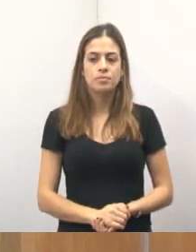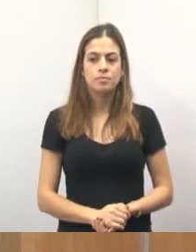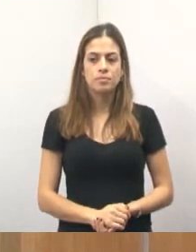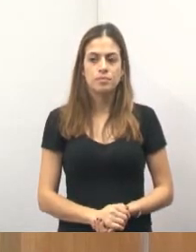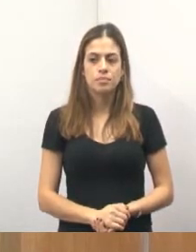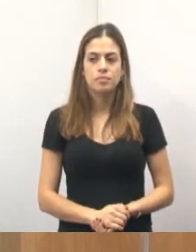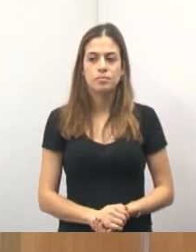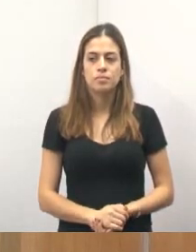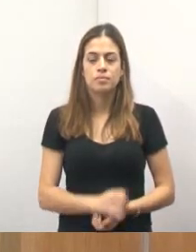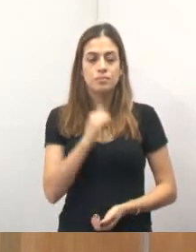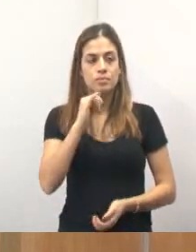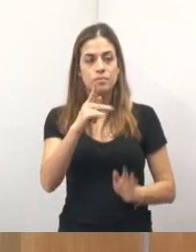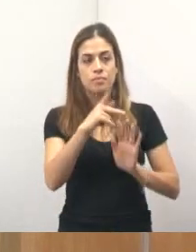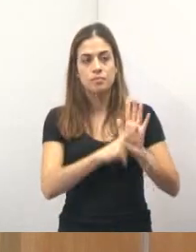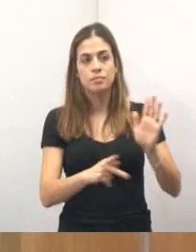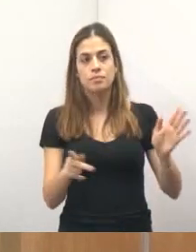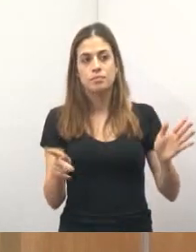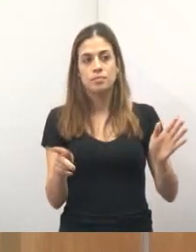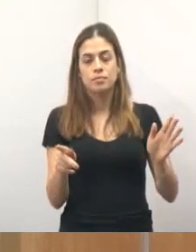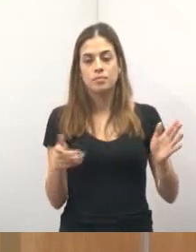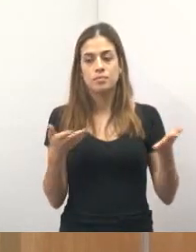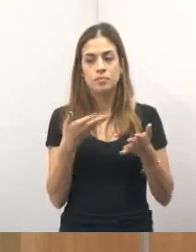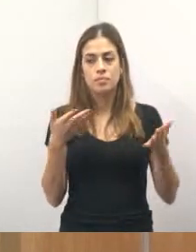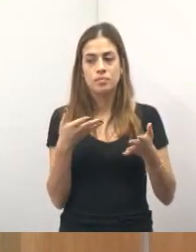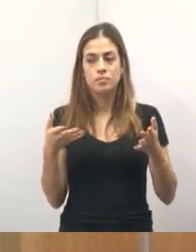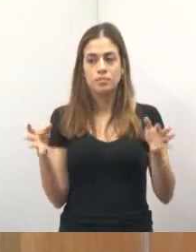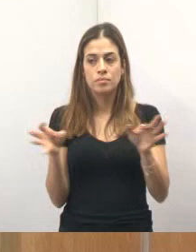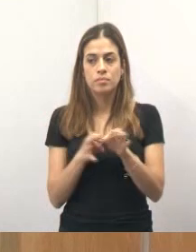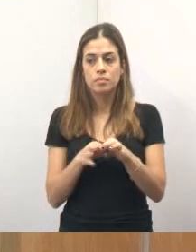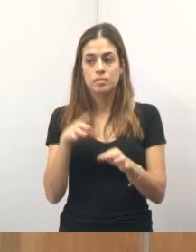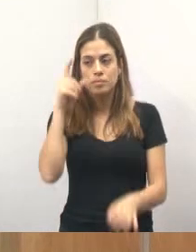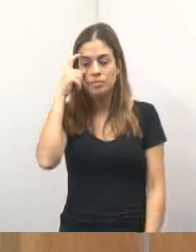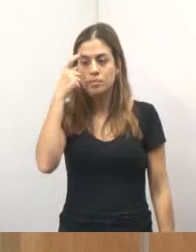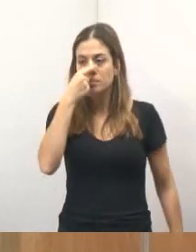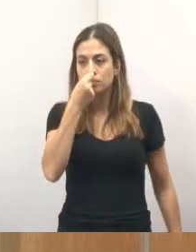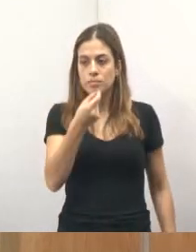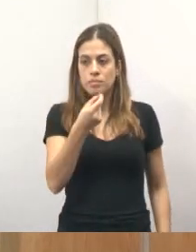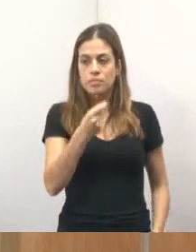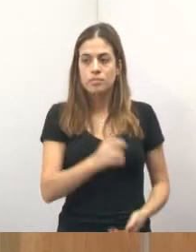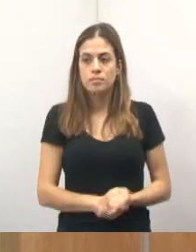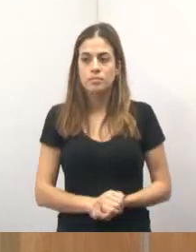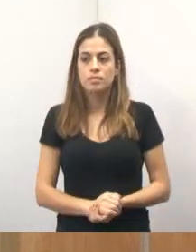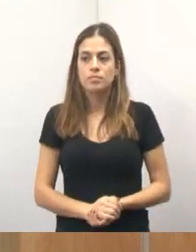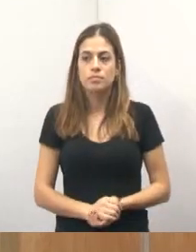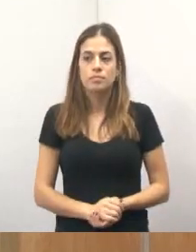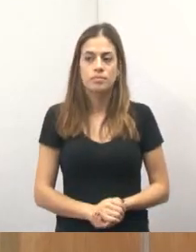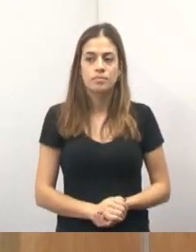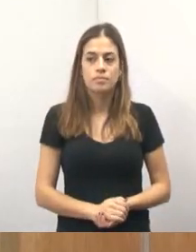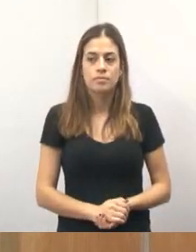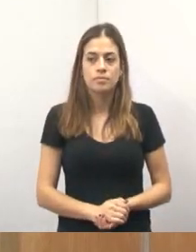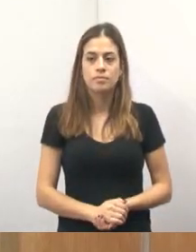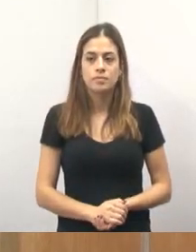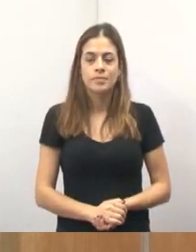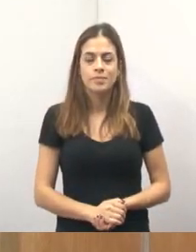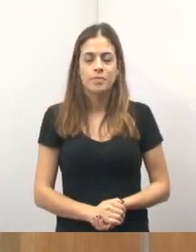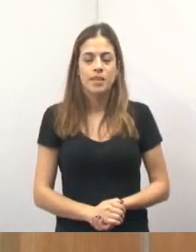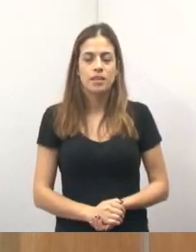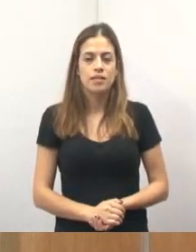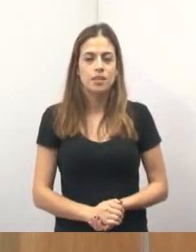Fala sobre o projeto hoje, em parceria com o vereador Abner de Madureira, de Abner Rosa, onde